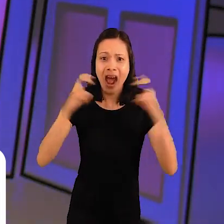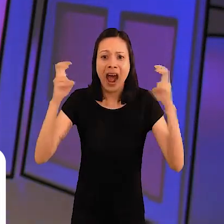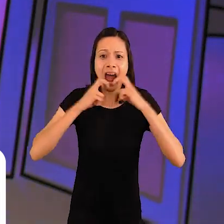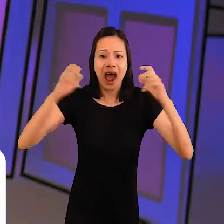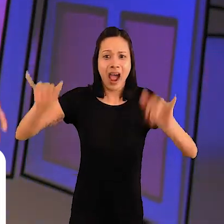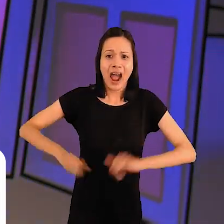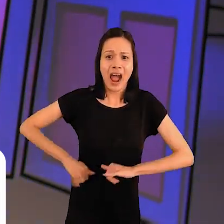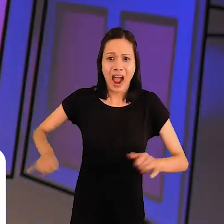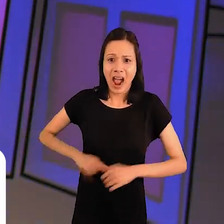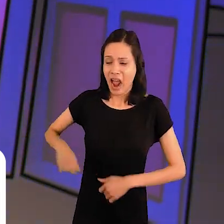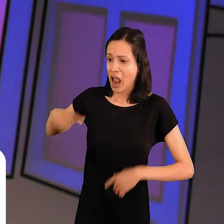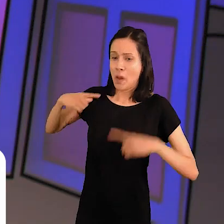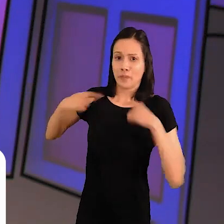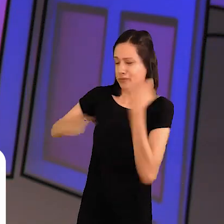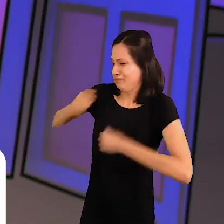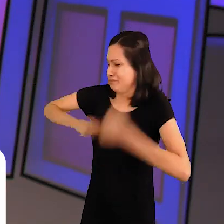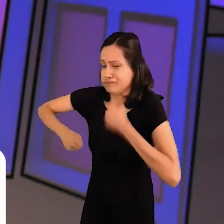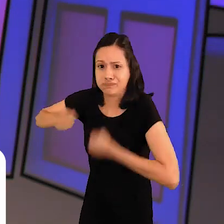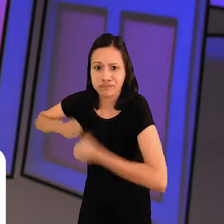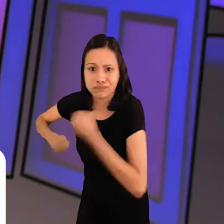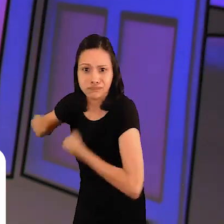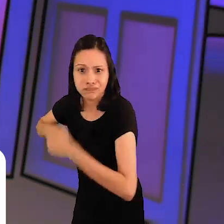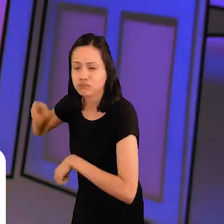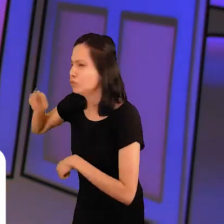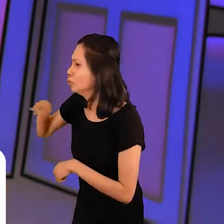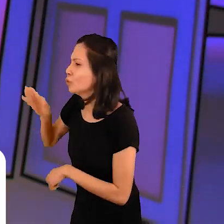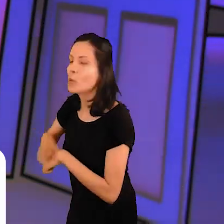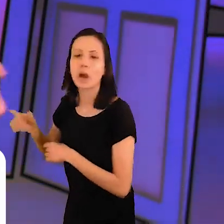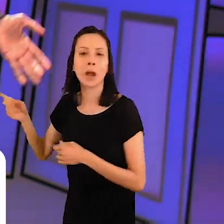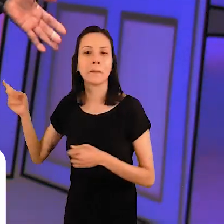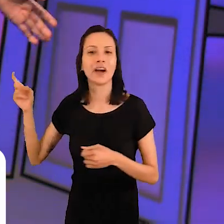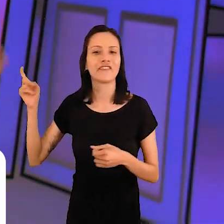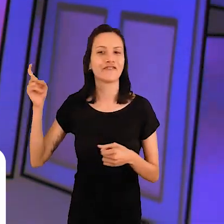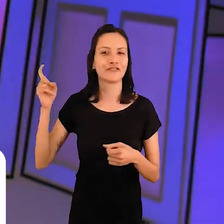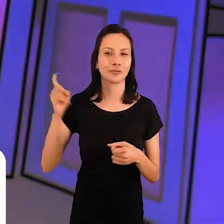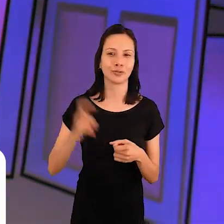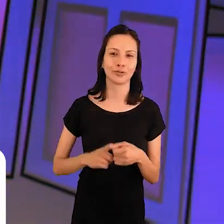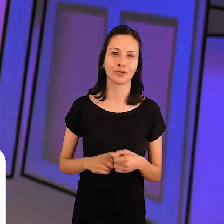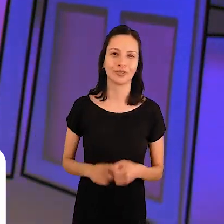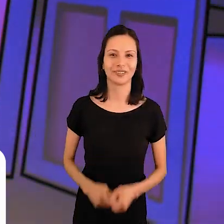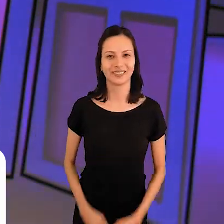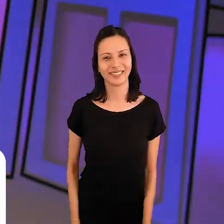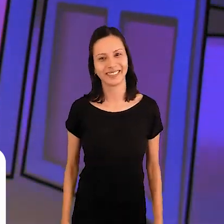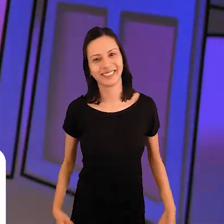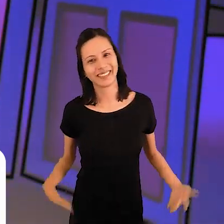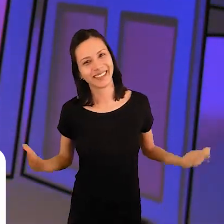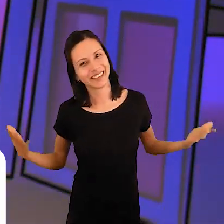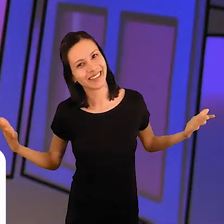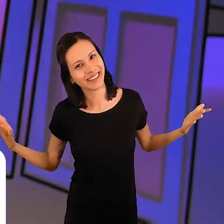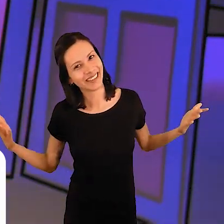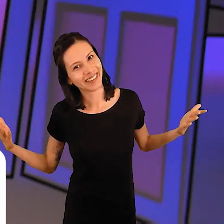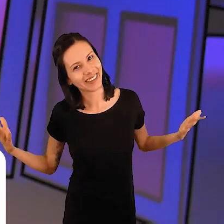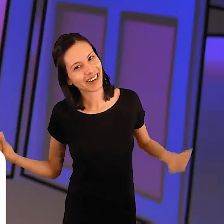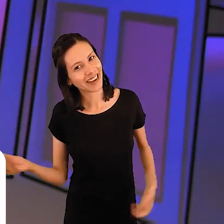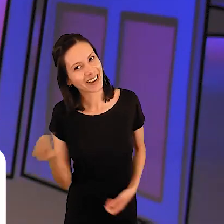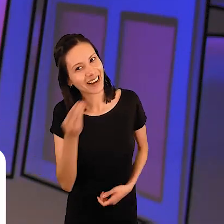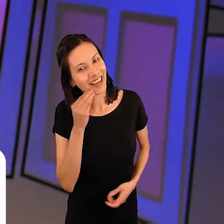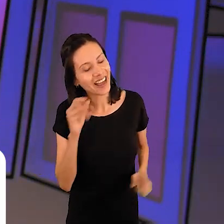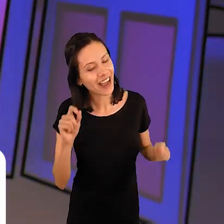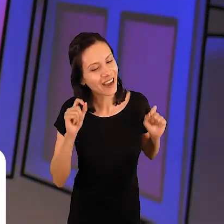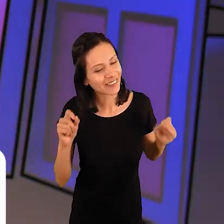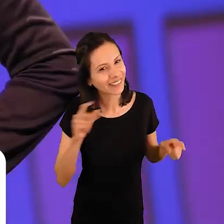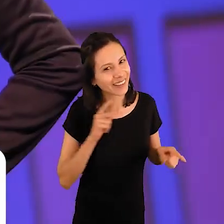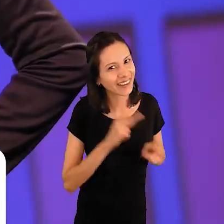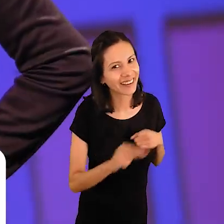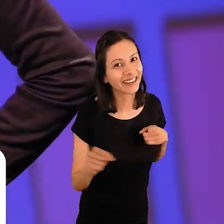correndo em disparada para nunca mais voltar. Ah! É claro que quem conseguiu vencer essa disputa com